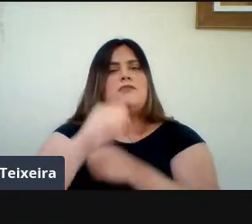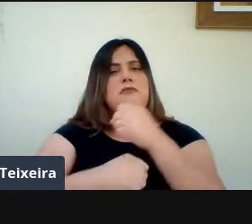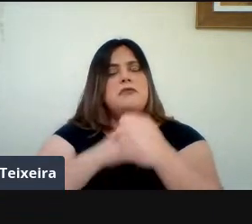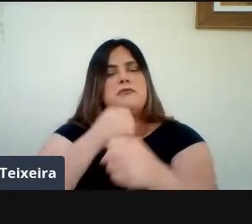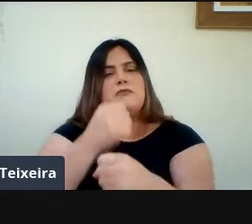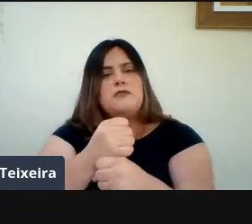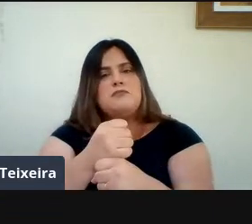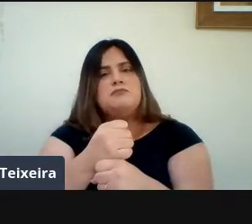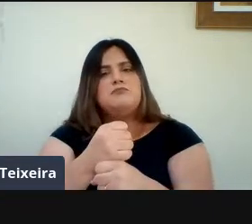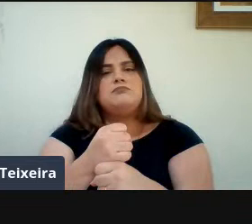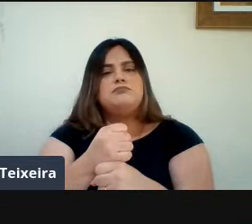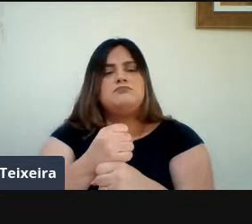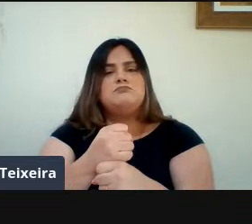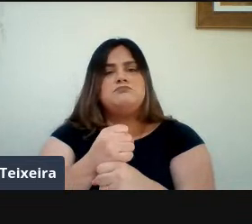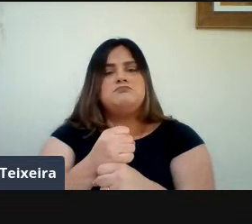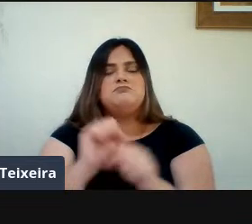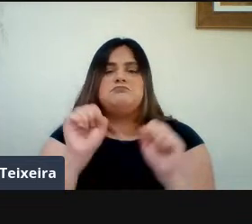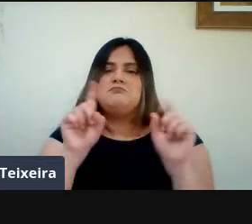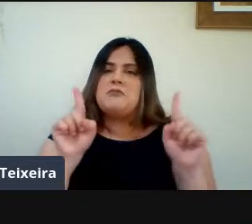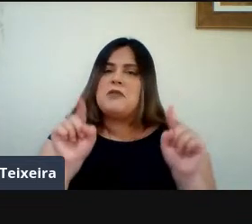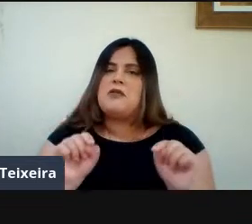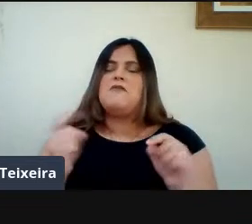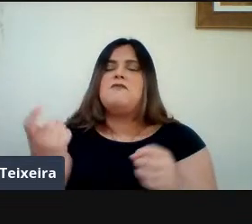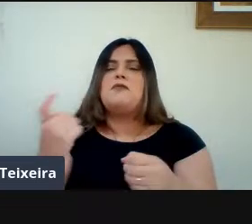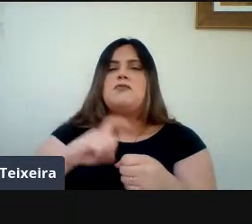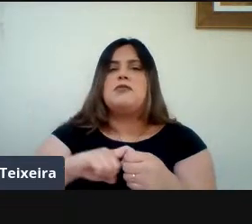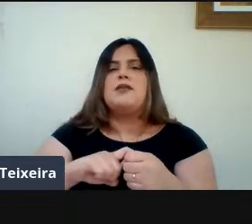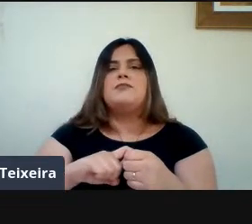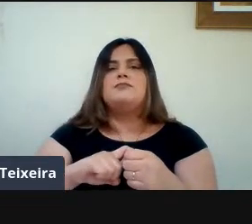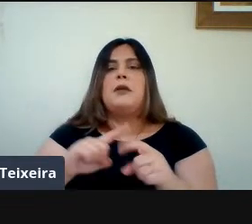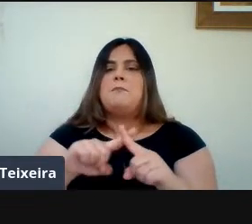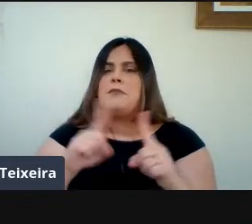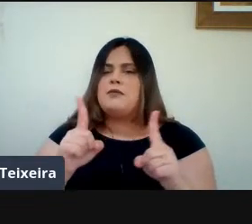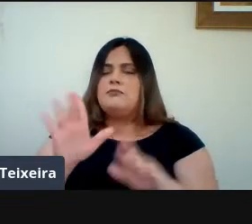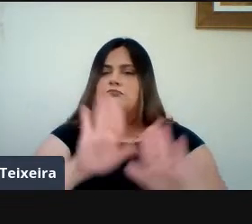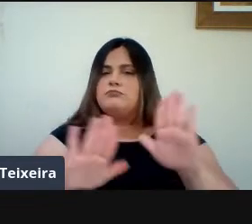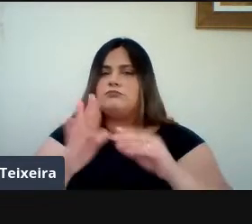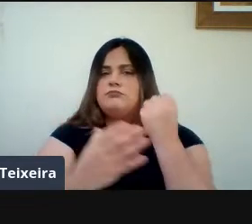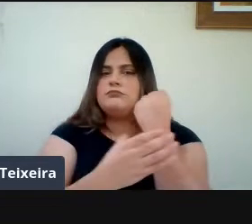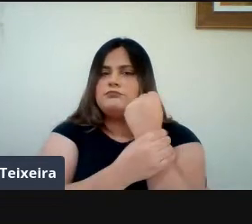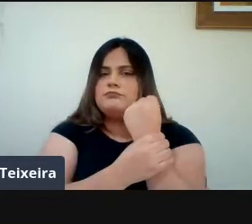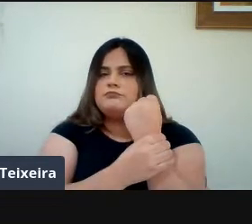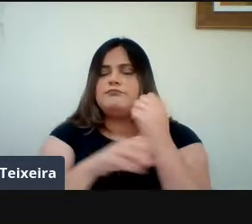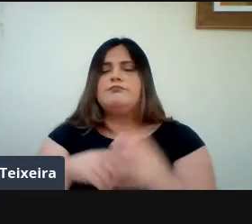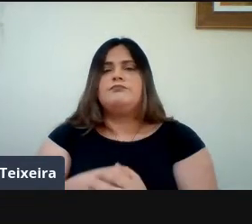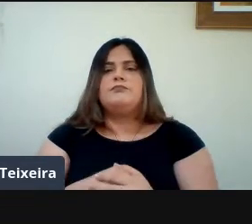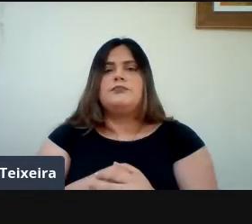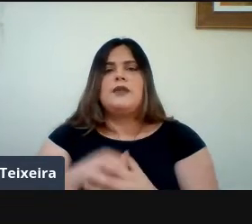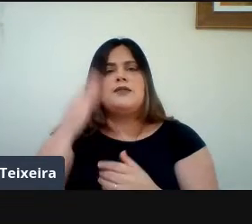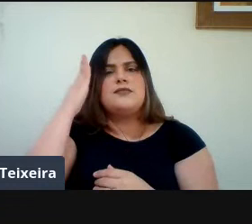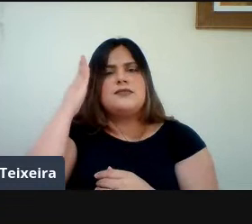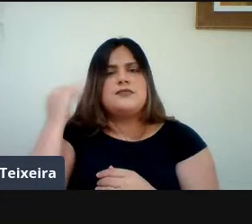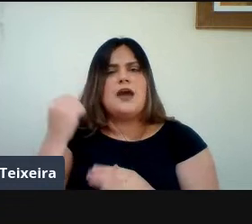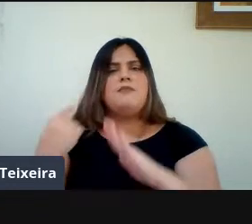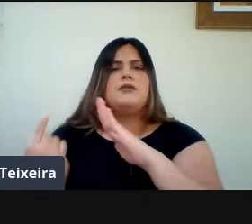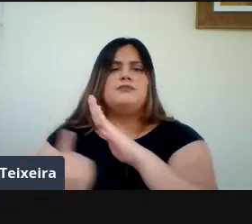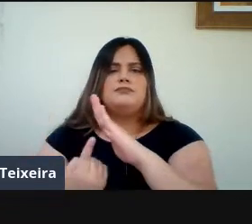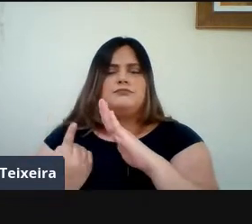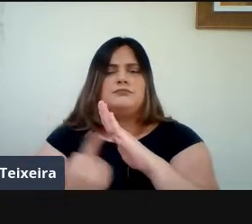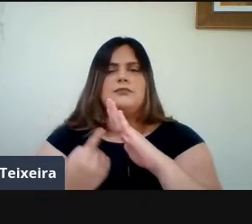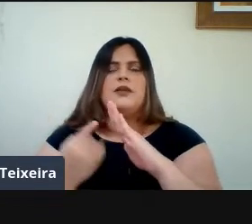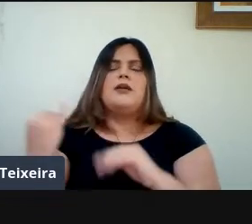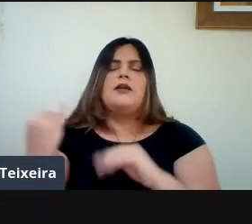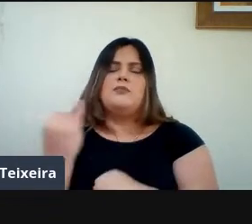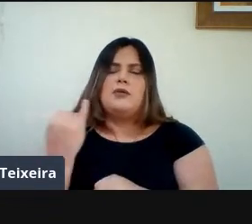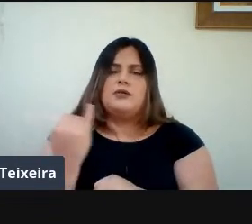Possível Esse distanciamento Foi necessário E Acredito Que tenha Sortido O verdadeiro